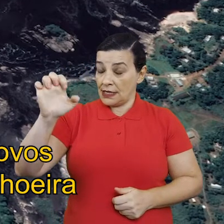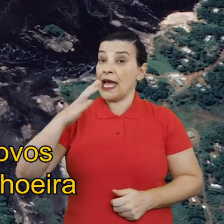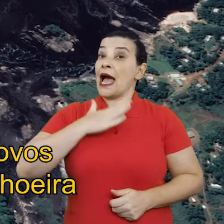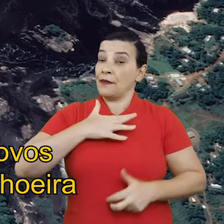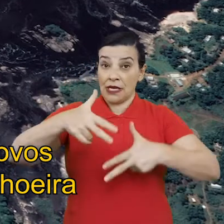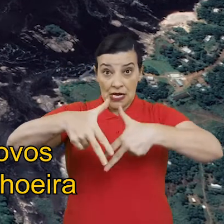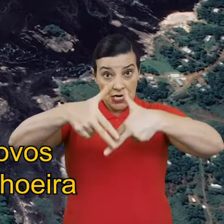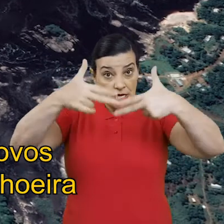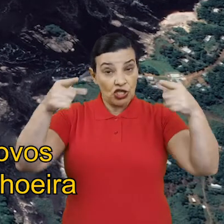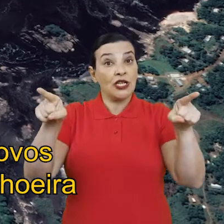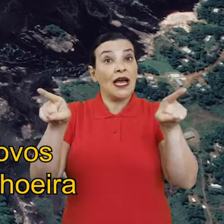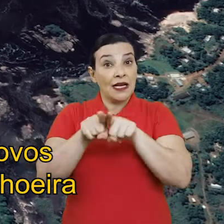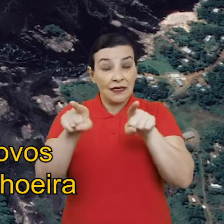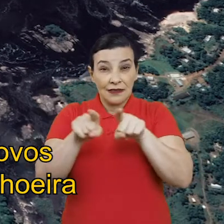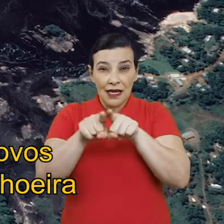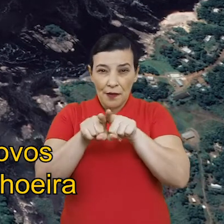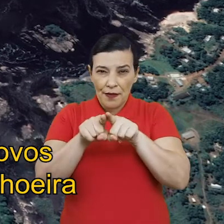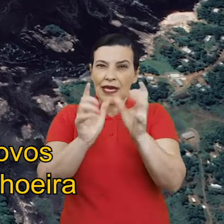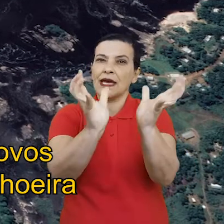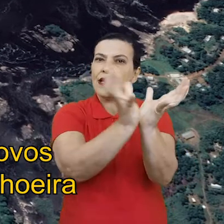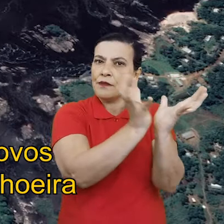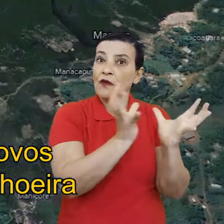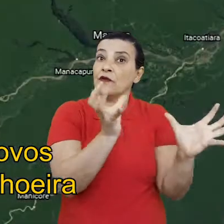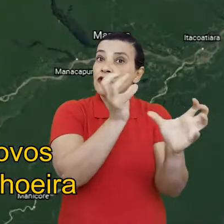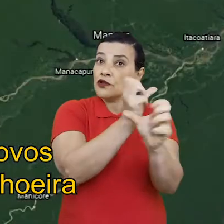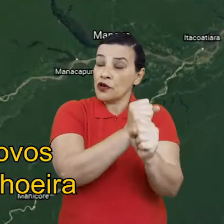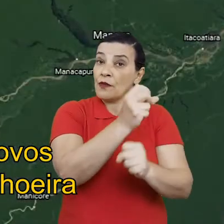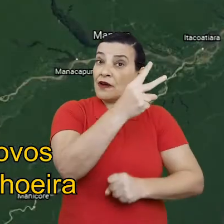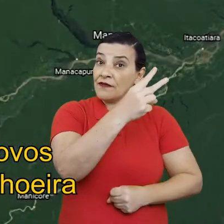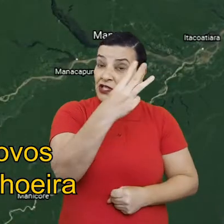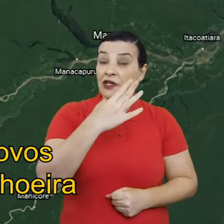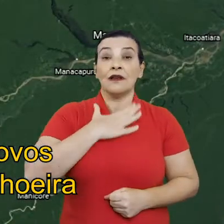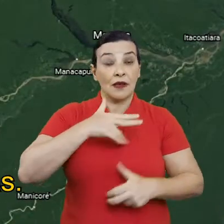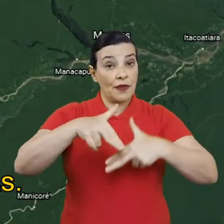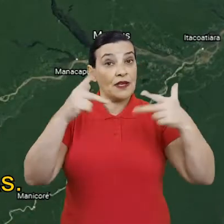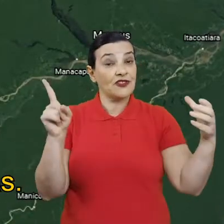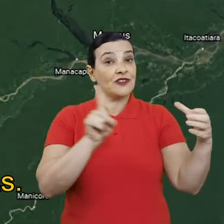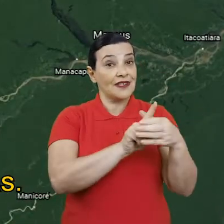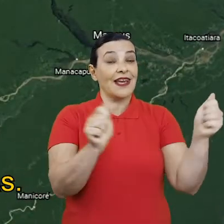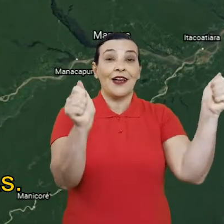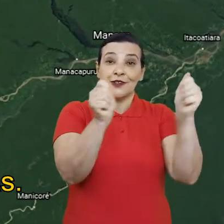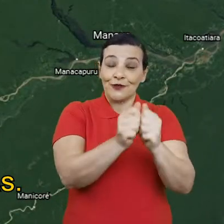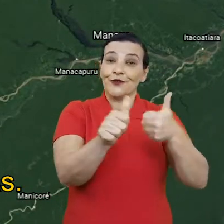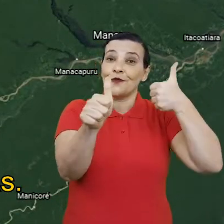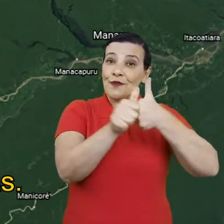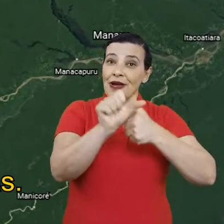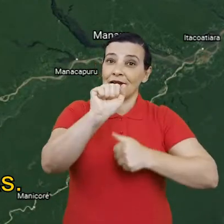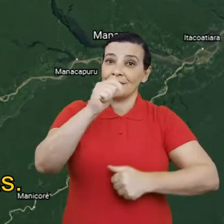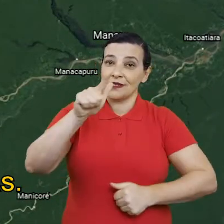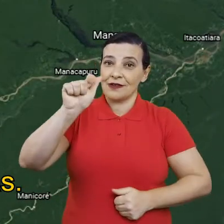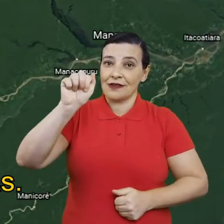também faz parte dos 23 povos pertencentes ao município de São Gabriel da Cachoeira, que está localizada